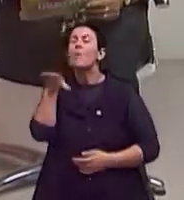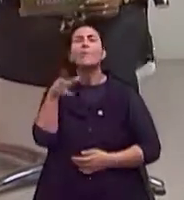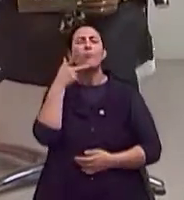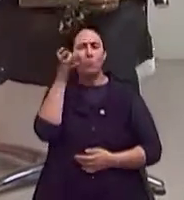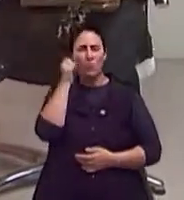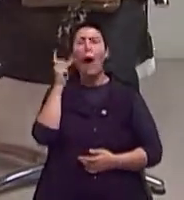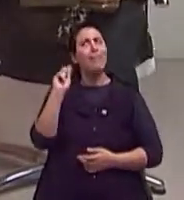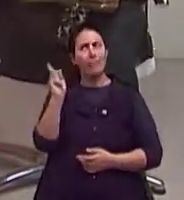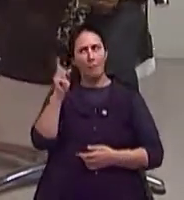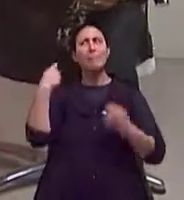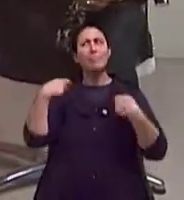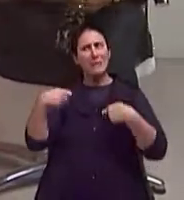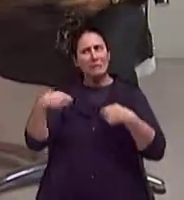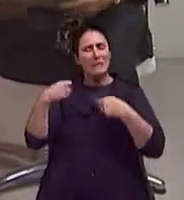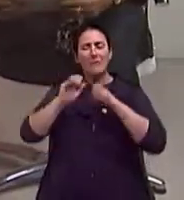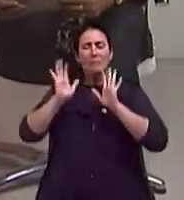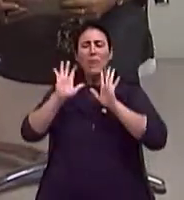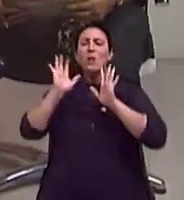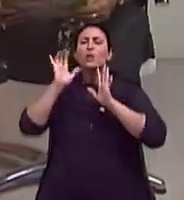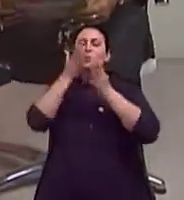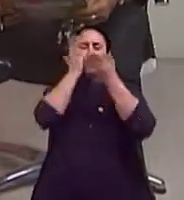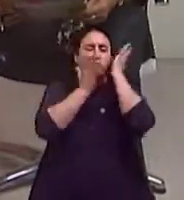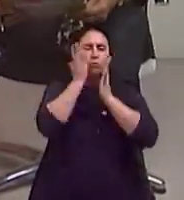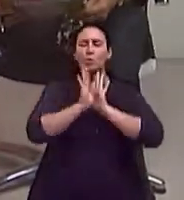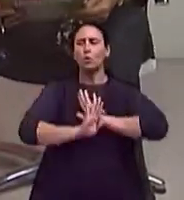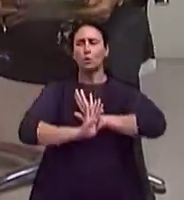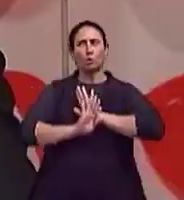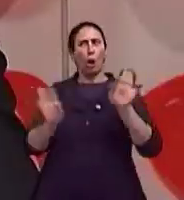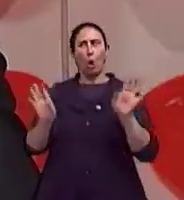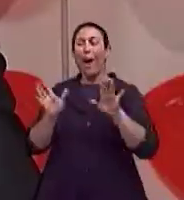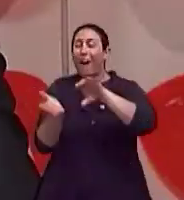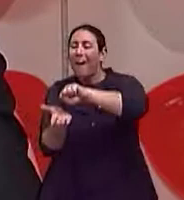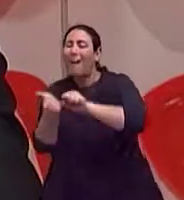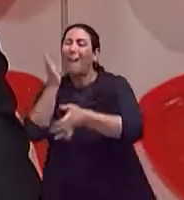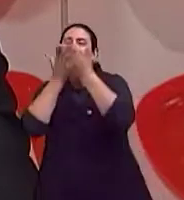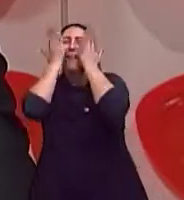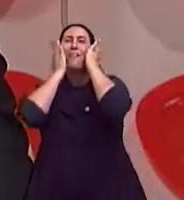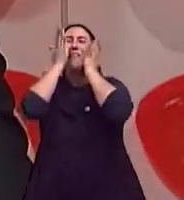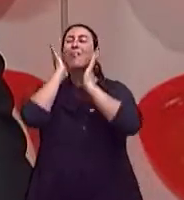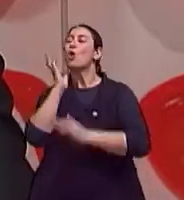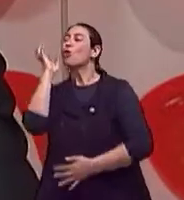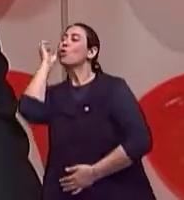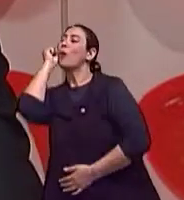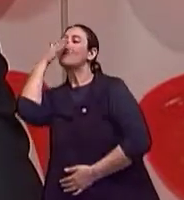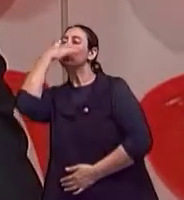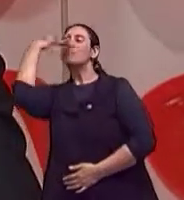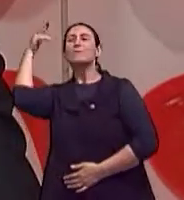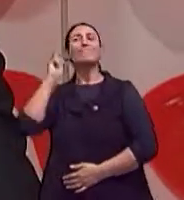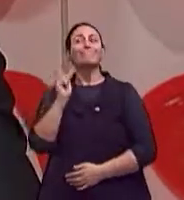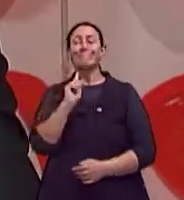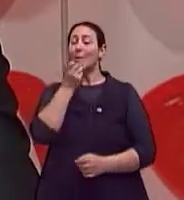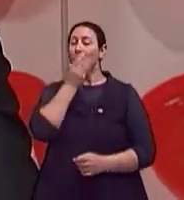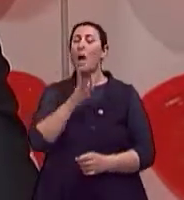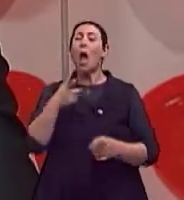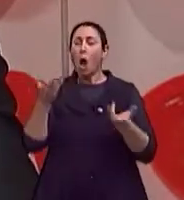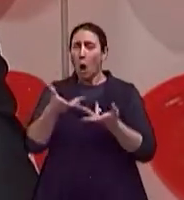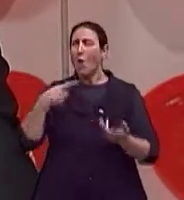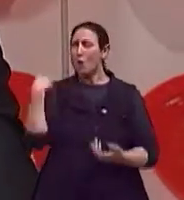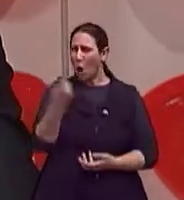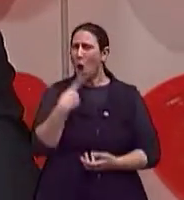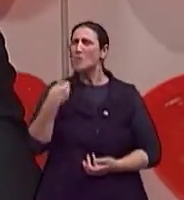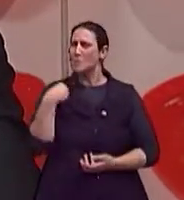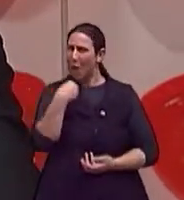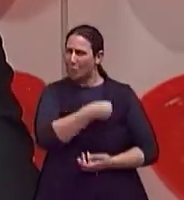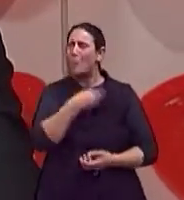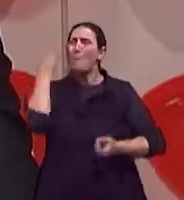com os poros fechados. Isso que eu queria saber. Um detalhe que eu gostaria de salientar, Isabel, nós agora, nós dermatologistas, a gente se preocupa muito